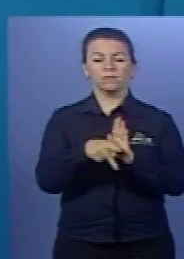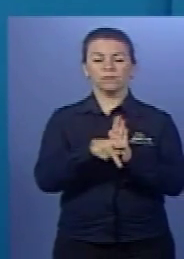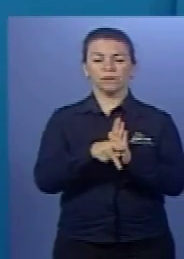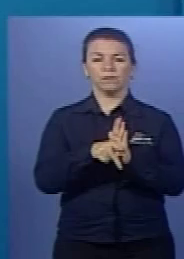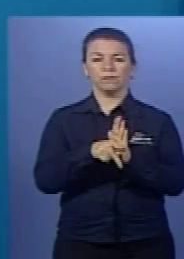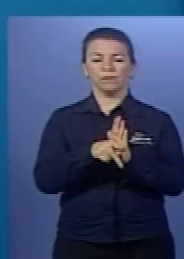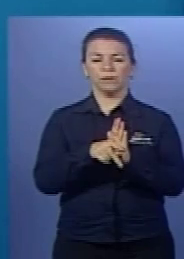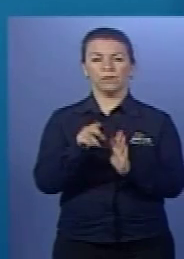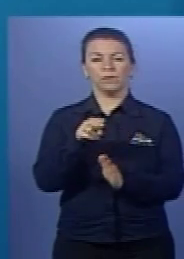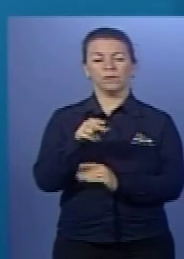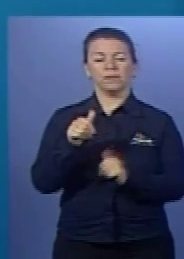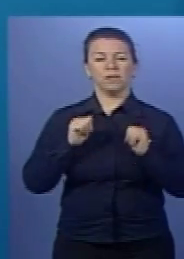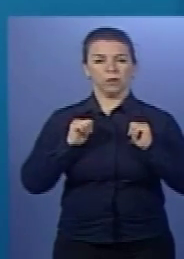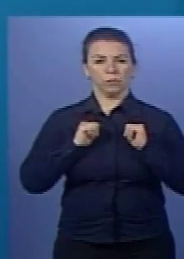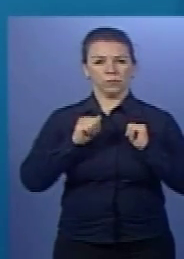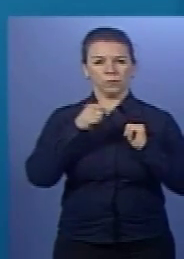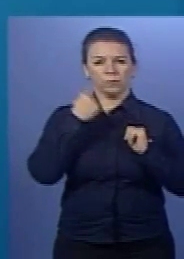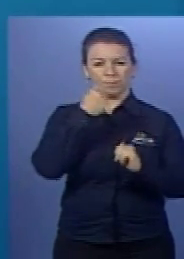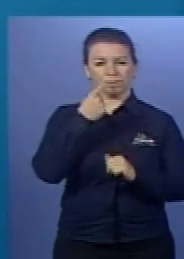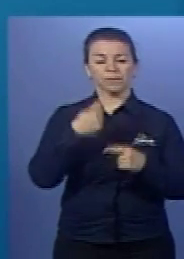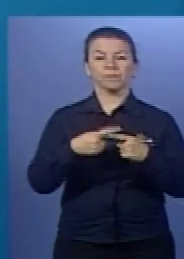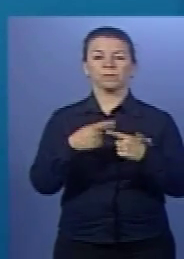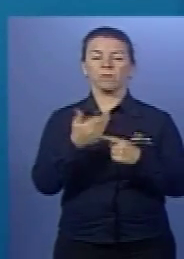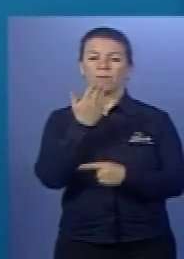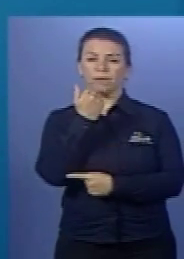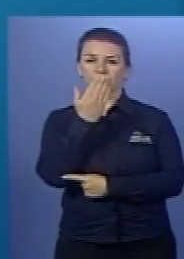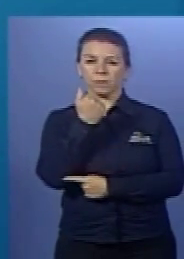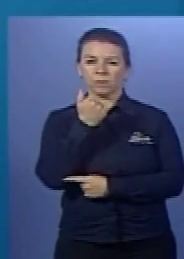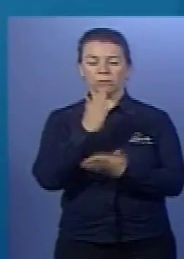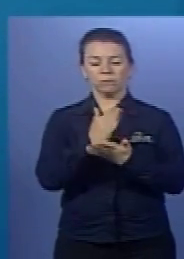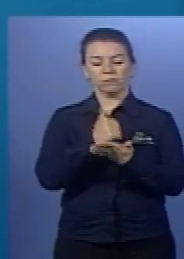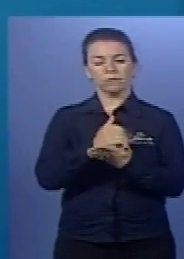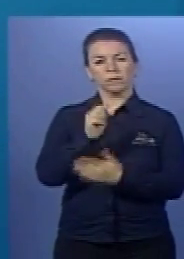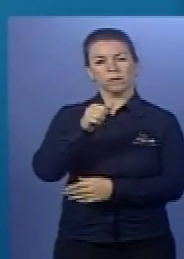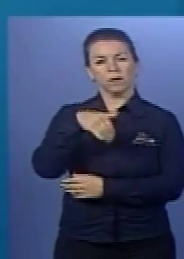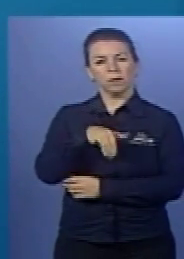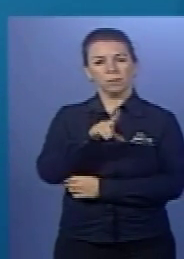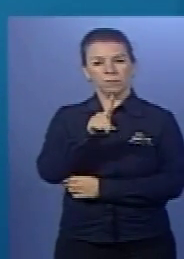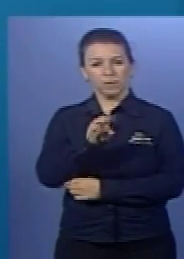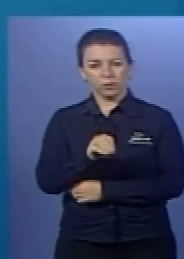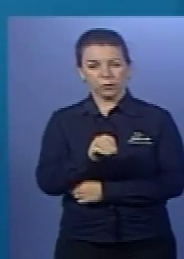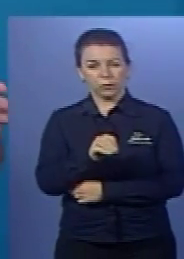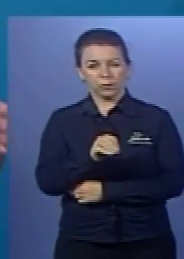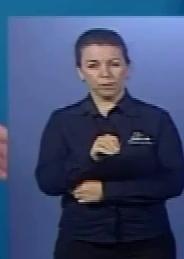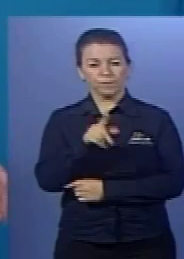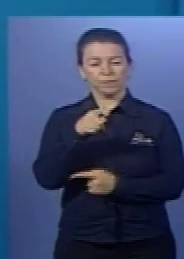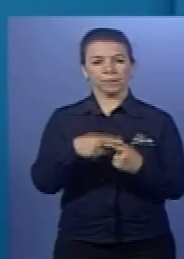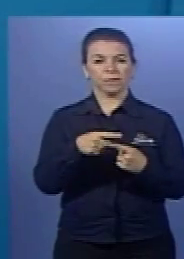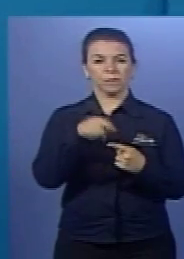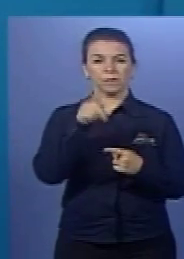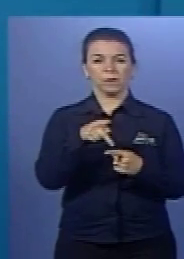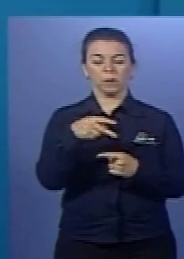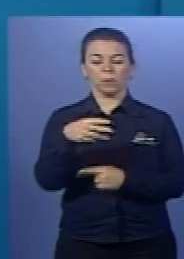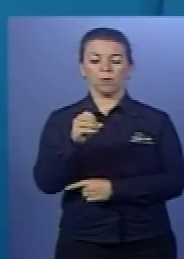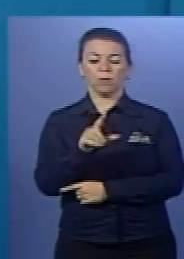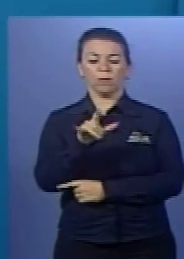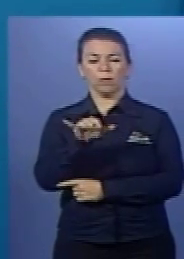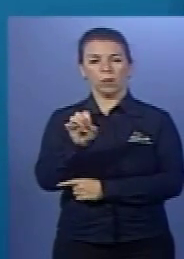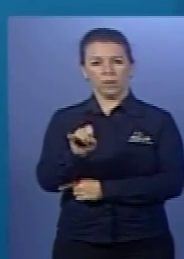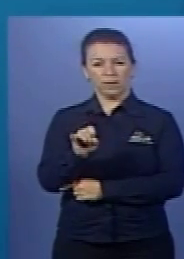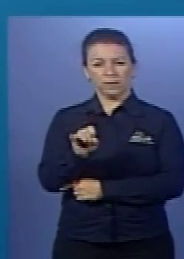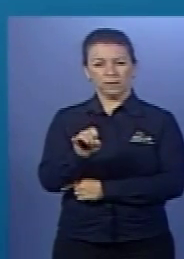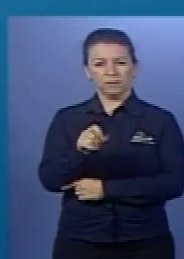Lá na boca vai ter a digestão do amido. O amido vai ser quebrado em maltose. Amido é um polisacarídeo. A